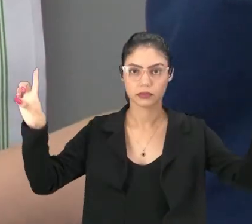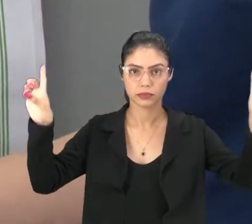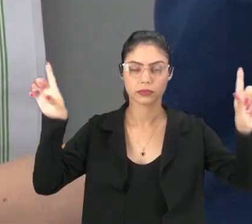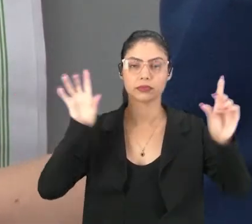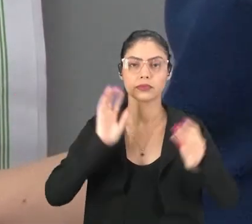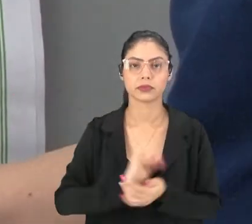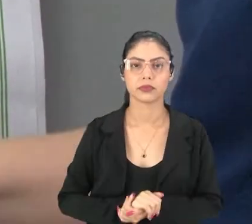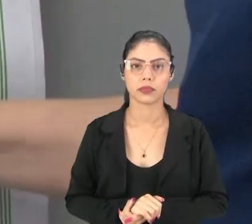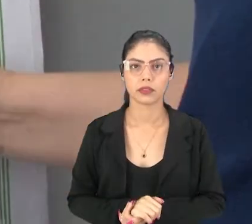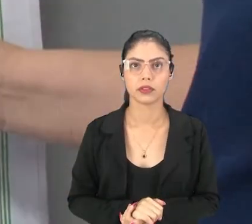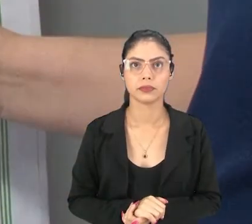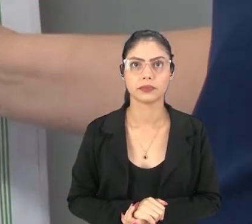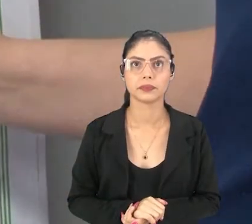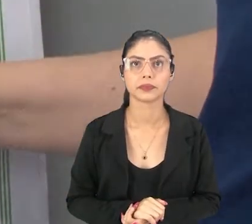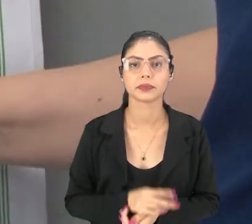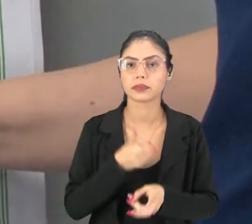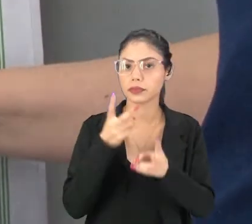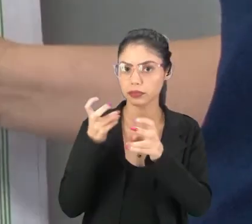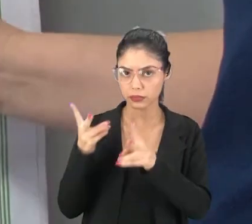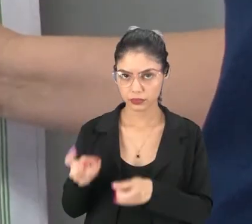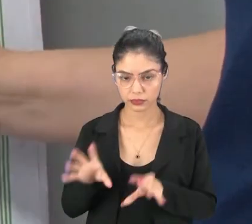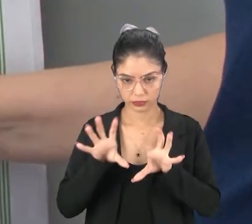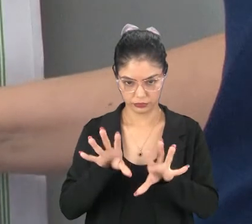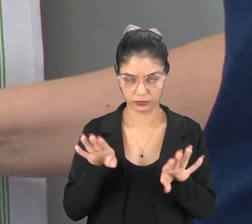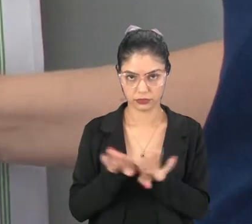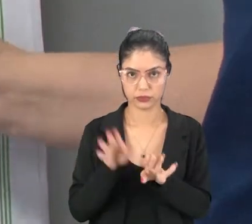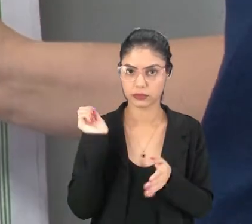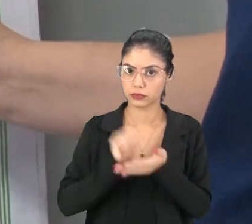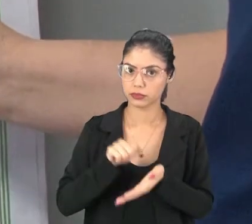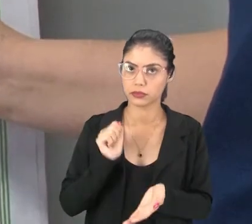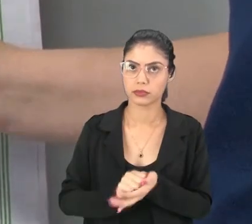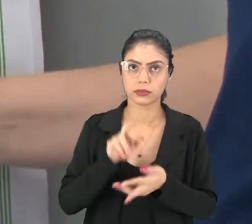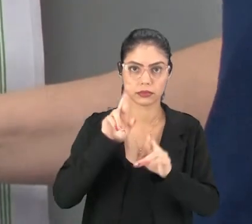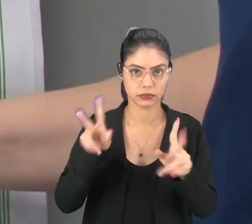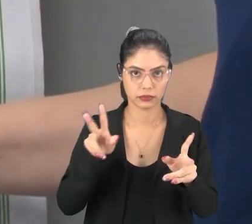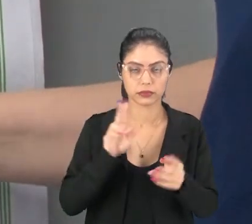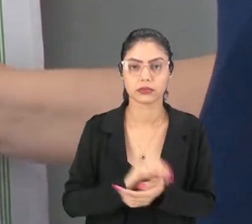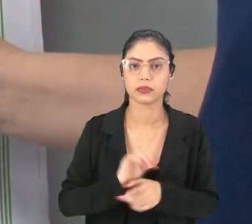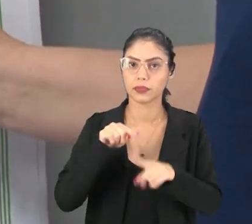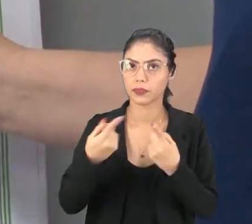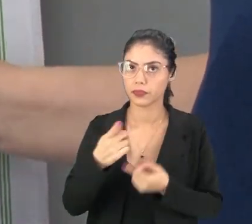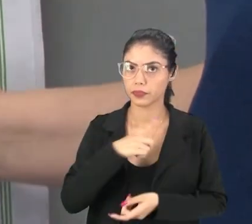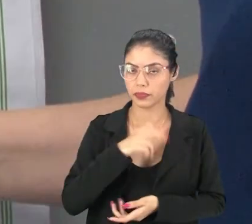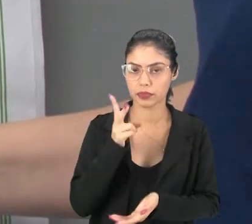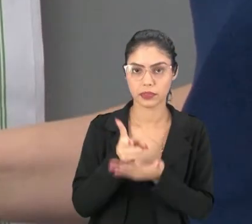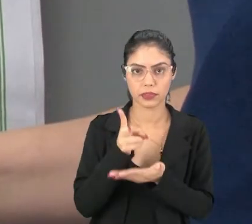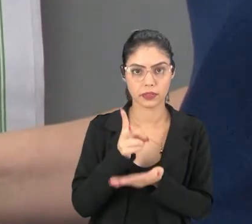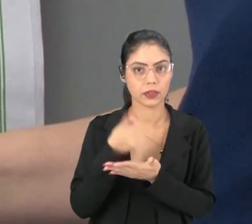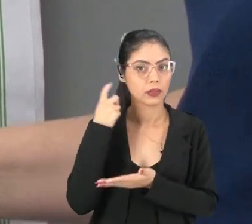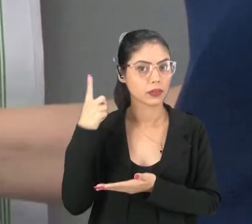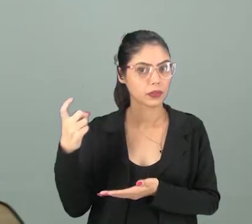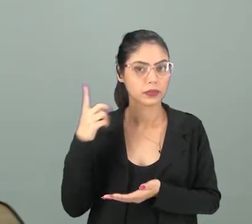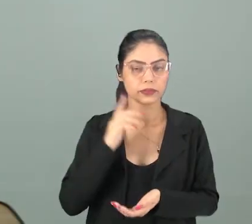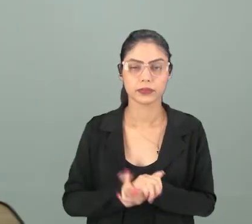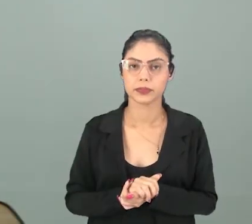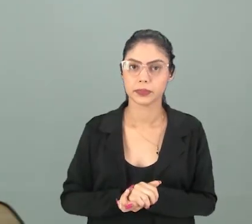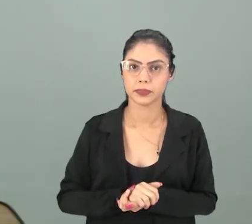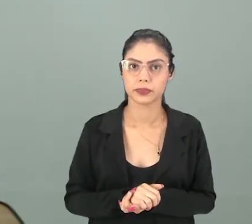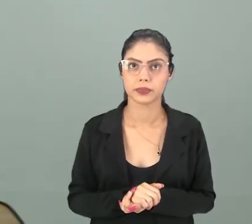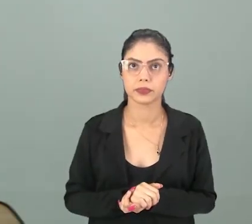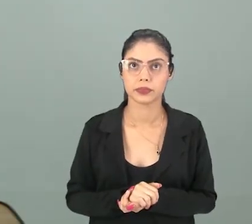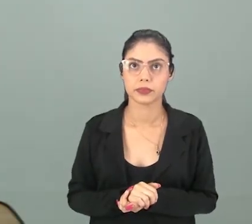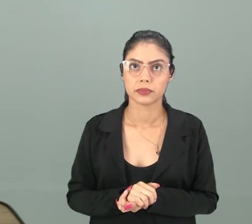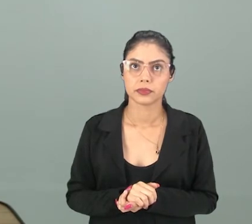Céu Percebemos aqui que temos grafias diferentes Mas tem o mesmo som, né?